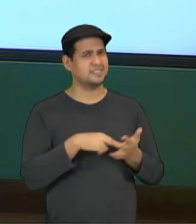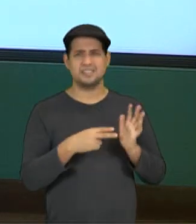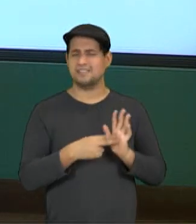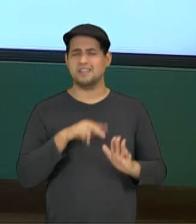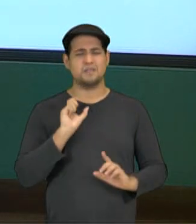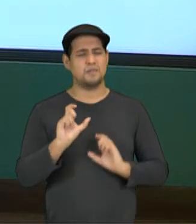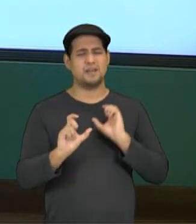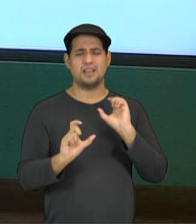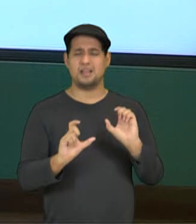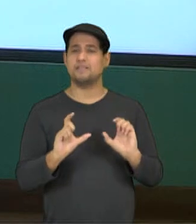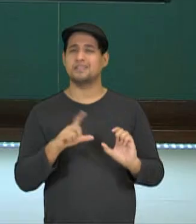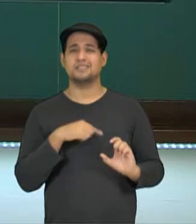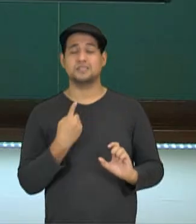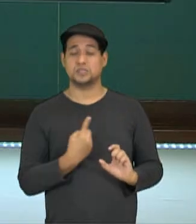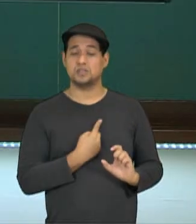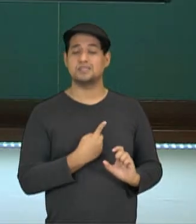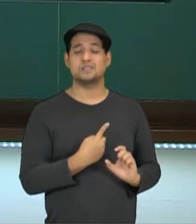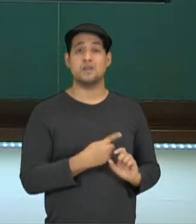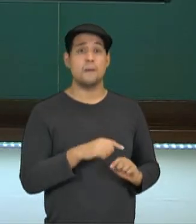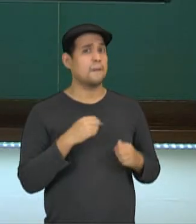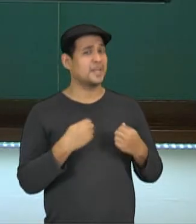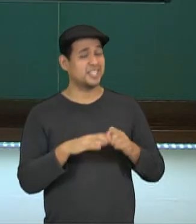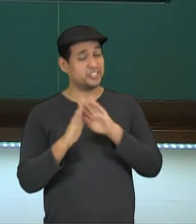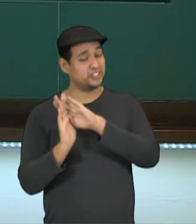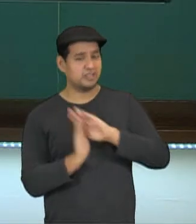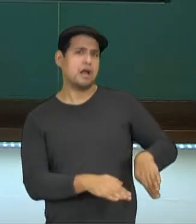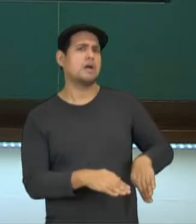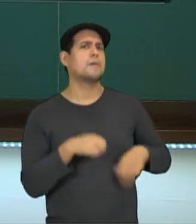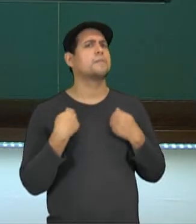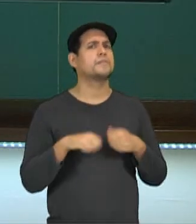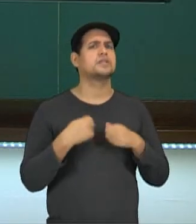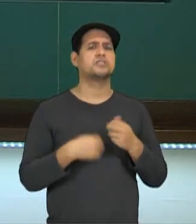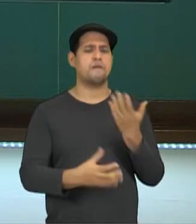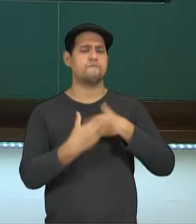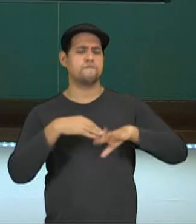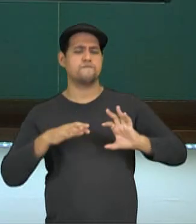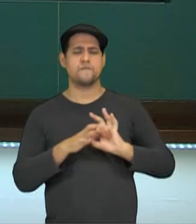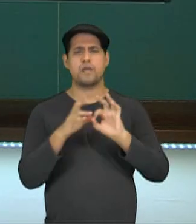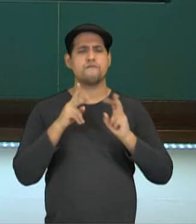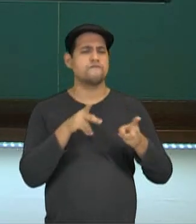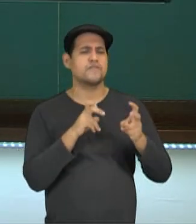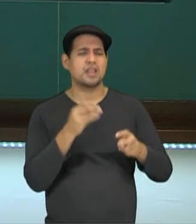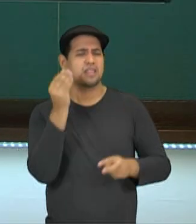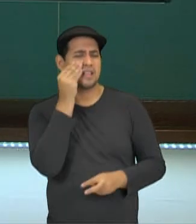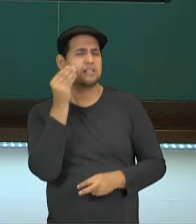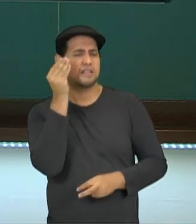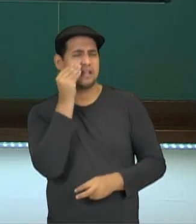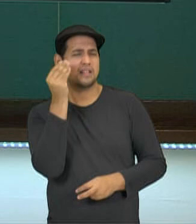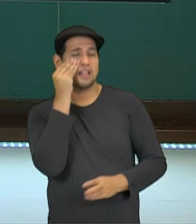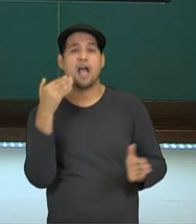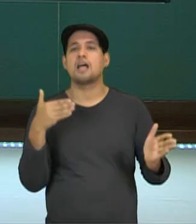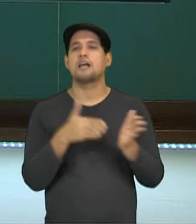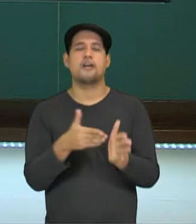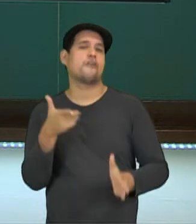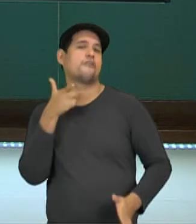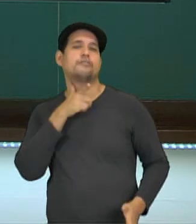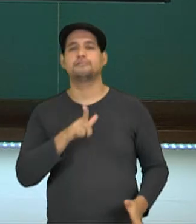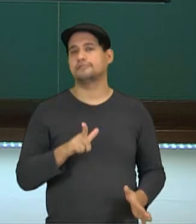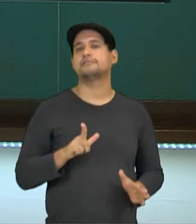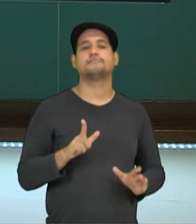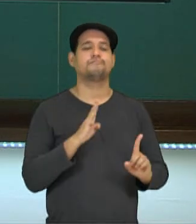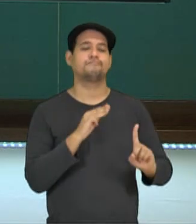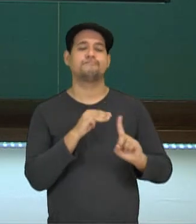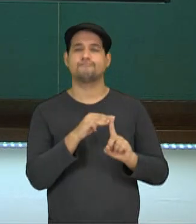deve estar no nosso vocabulário. Nós temos que ter resiliência, rever o caminho até que a gente consiga atingir as nossas